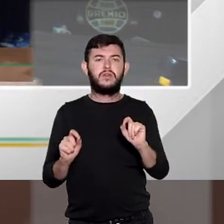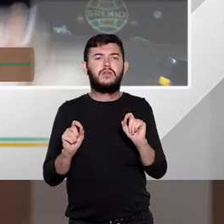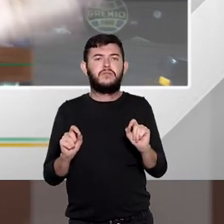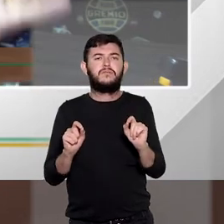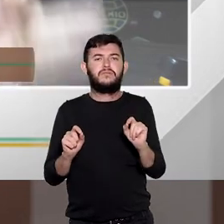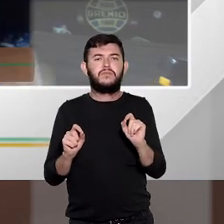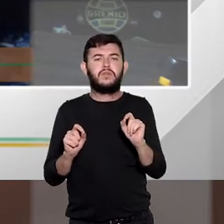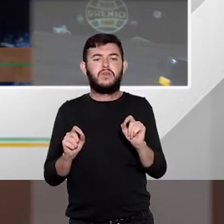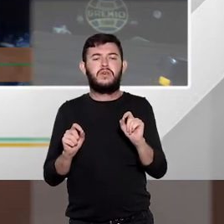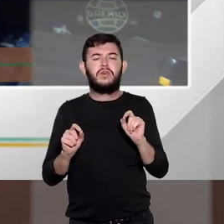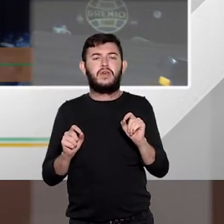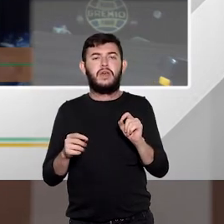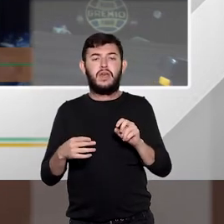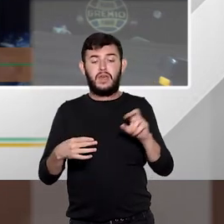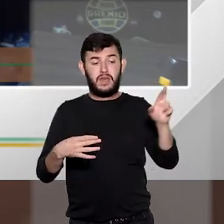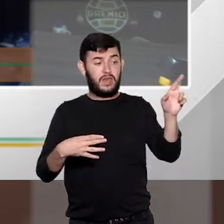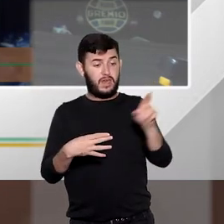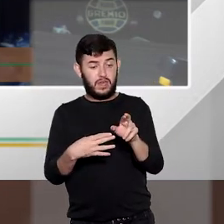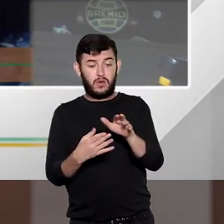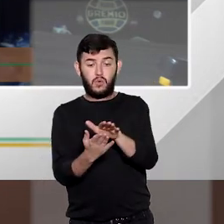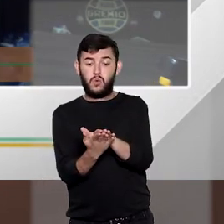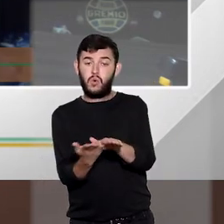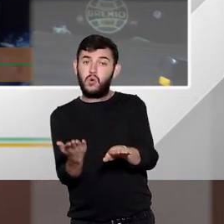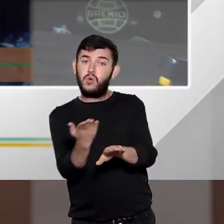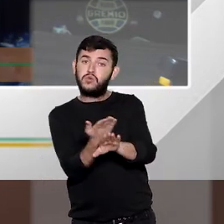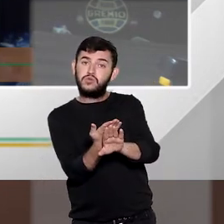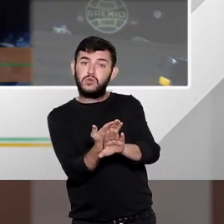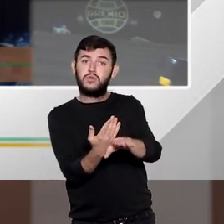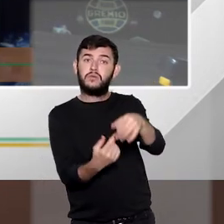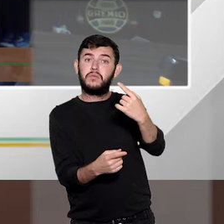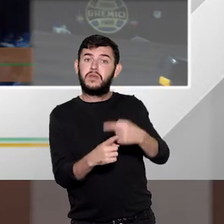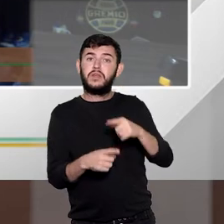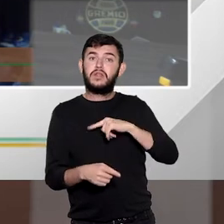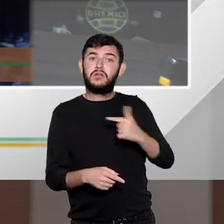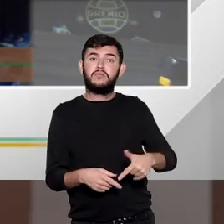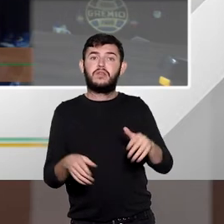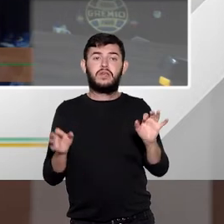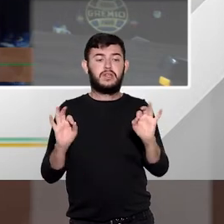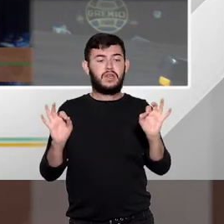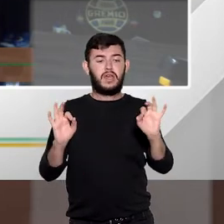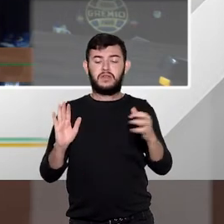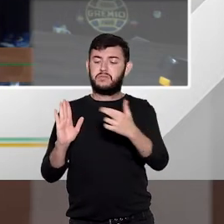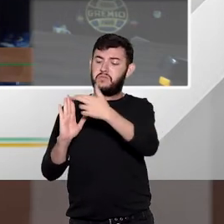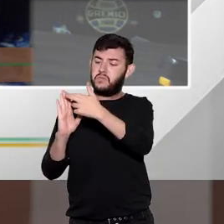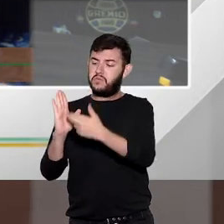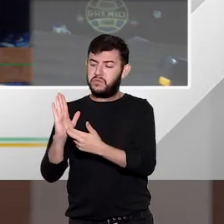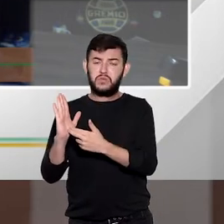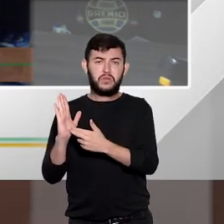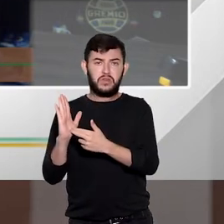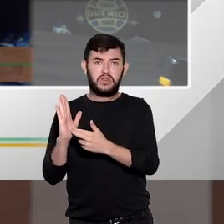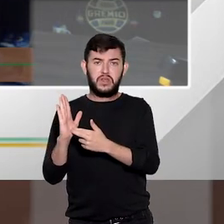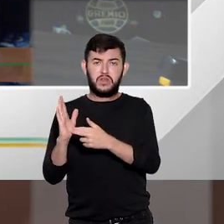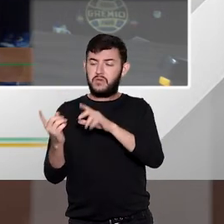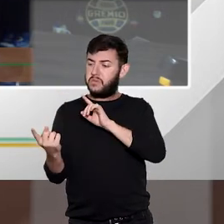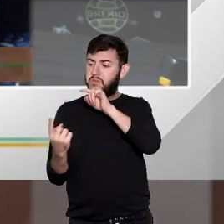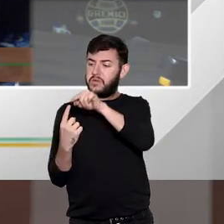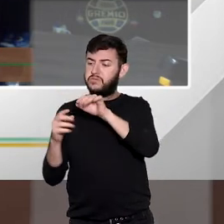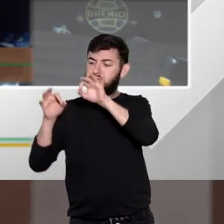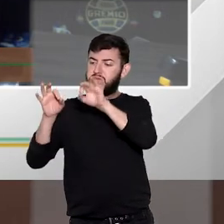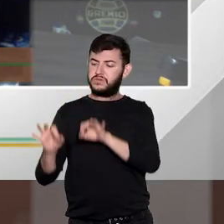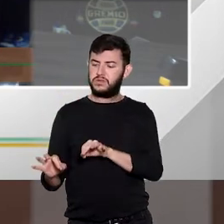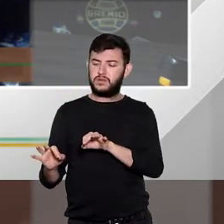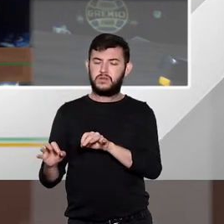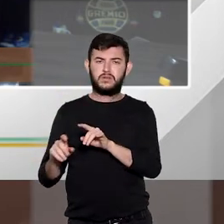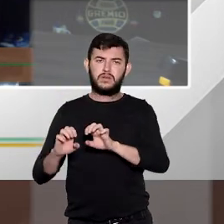forma ou de outra recurso, porque não há esse critério objetivo, e claro, o critério